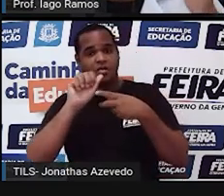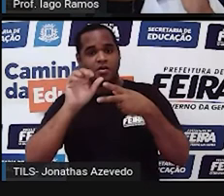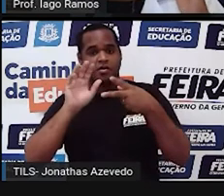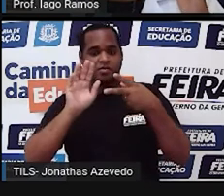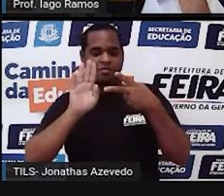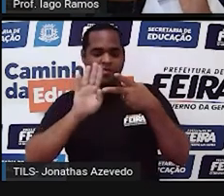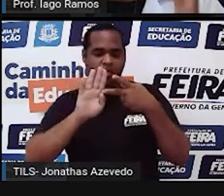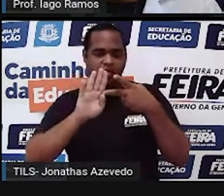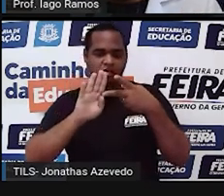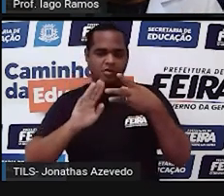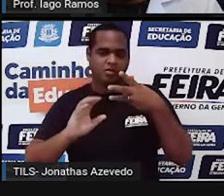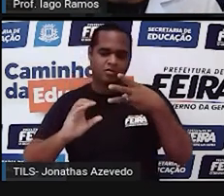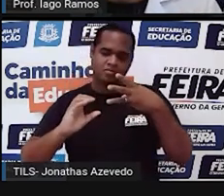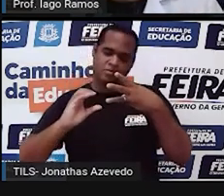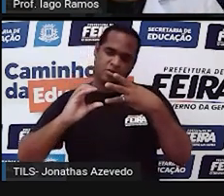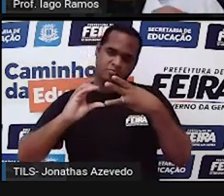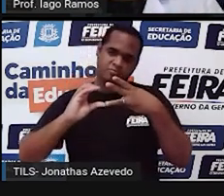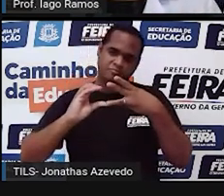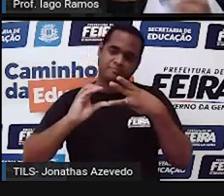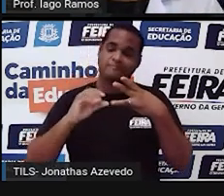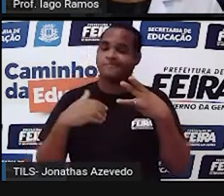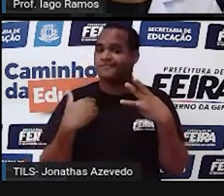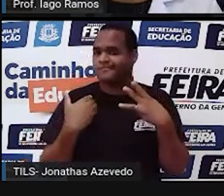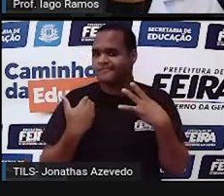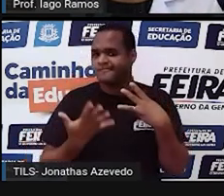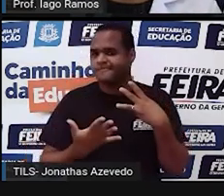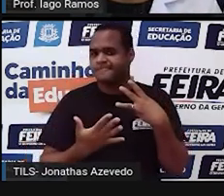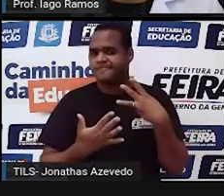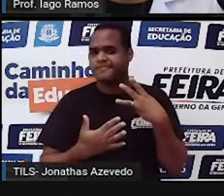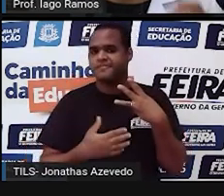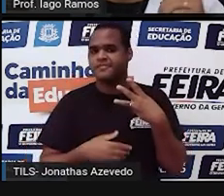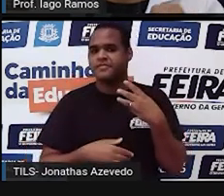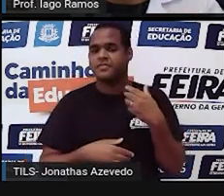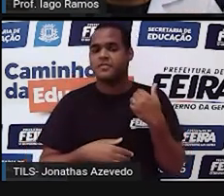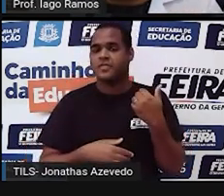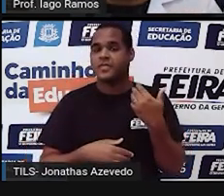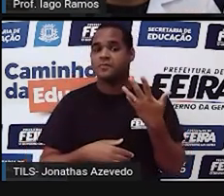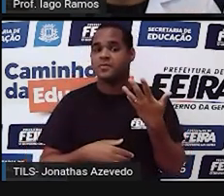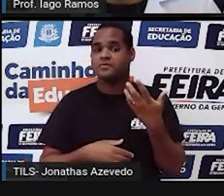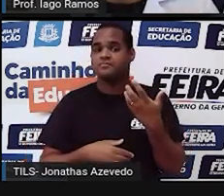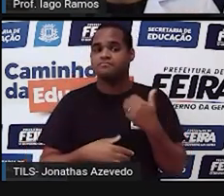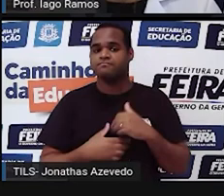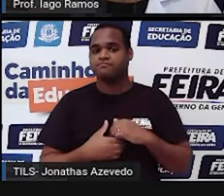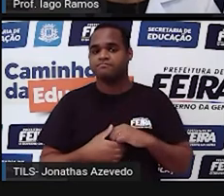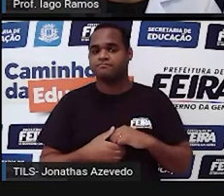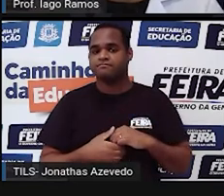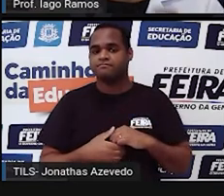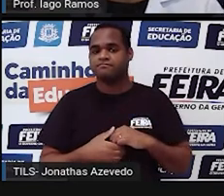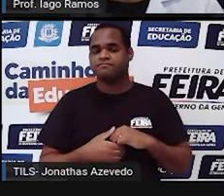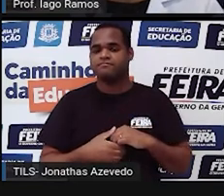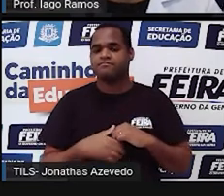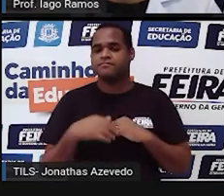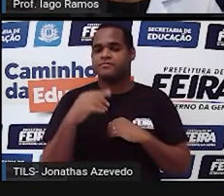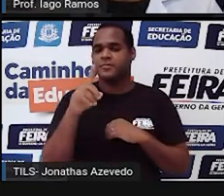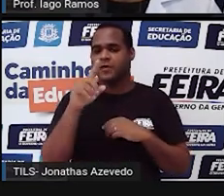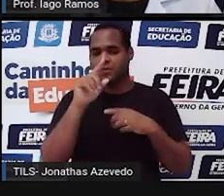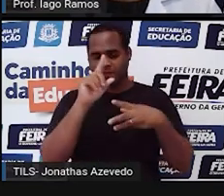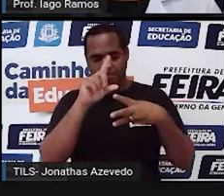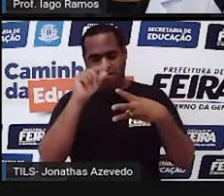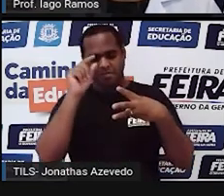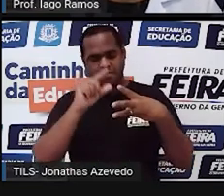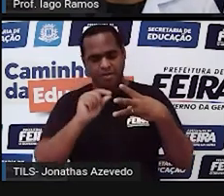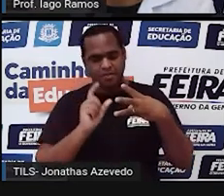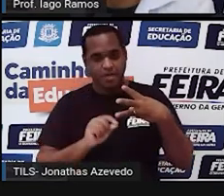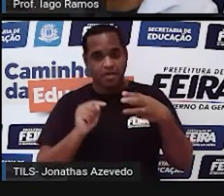número que está no item B? Ou é o número que está no item C? Qual desses aí está